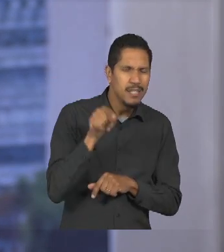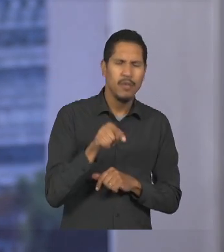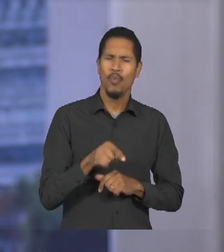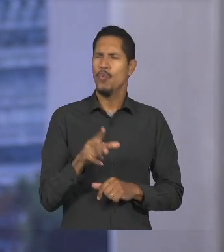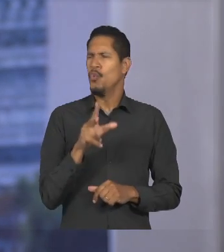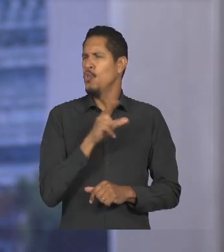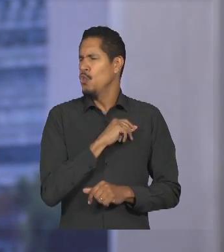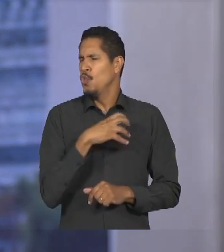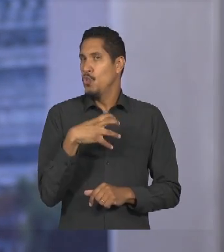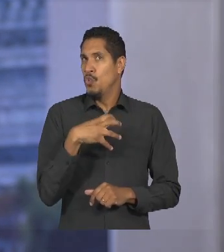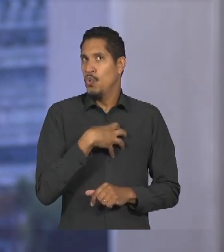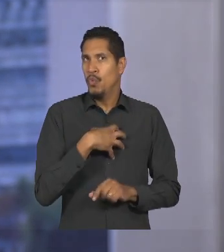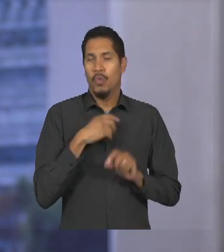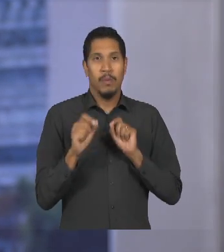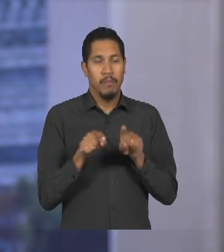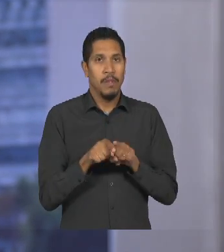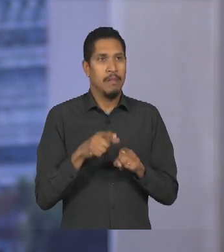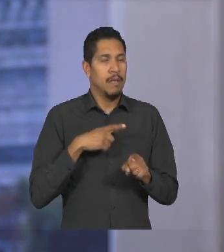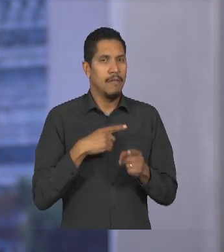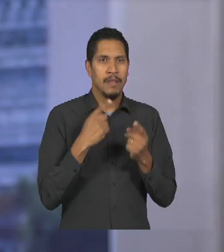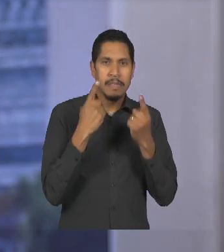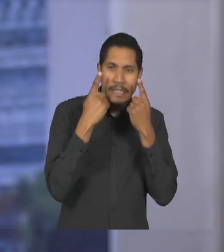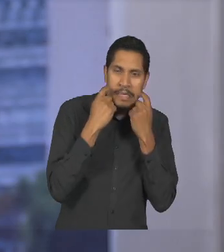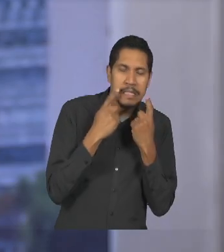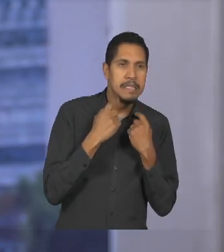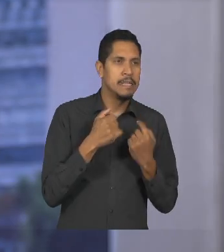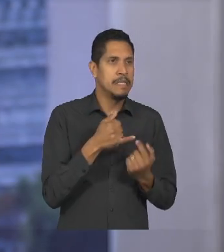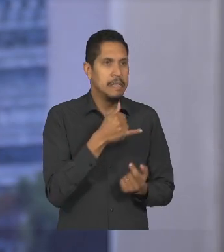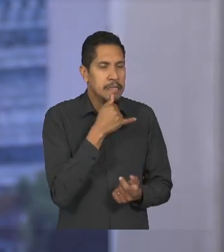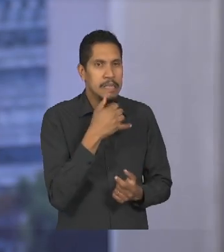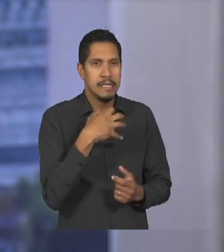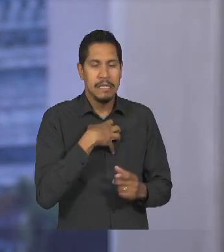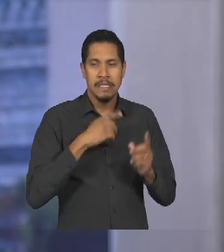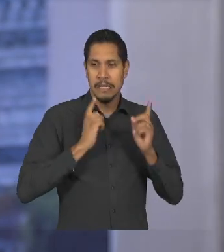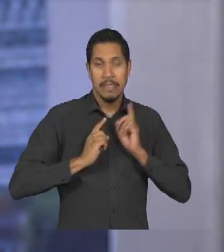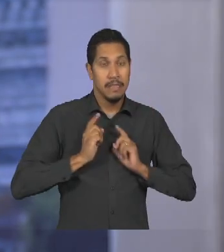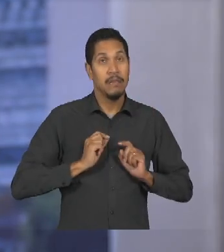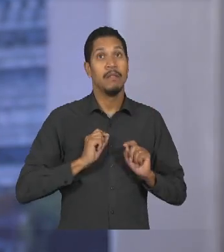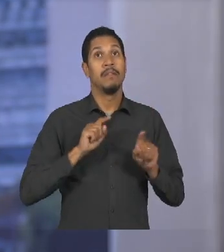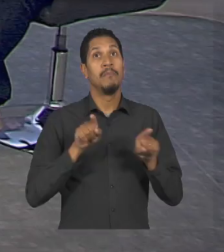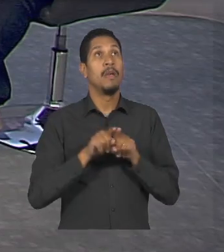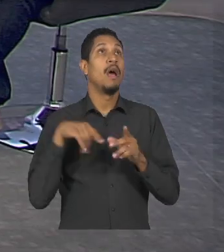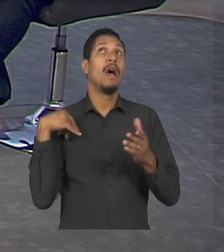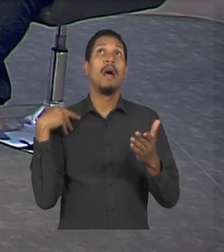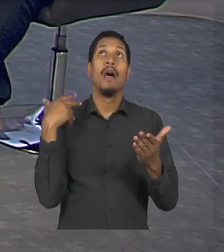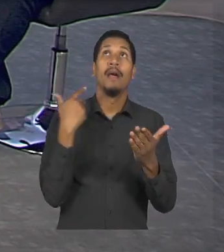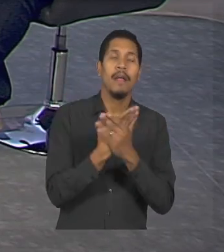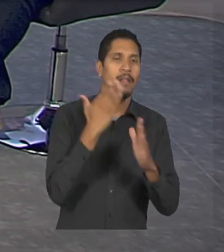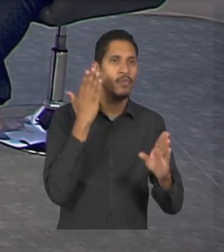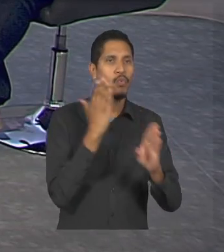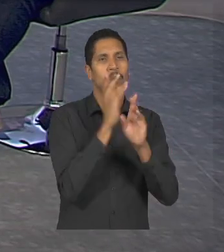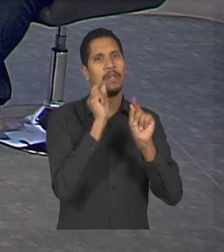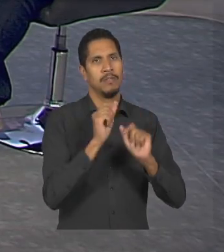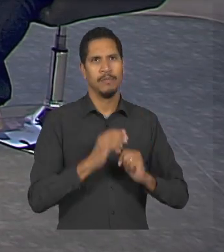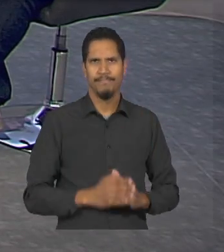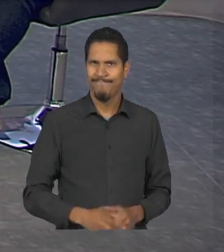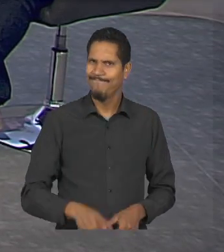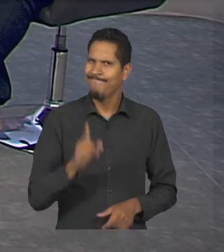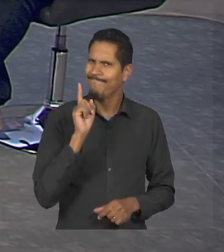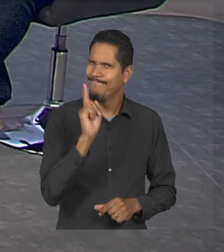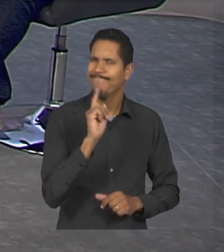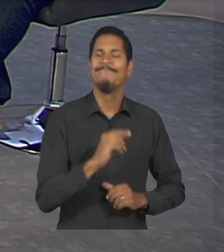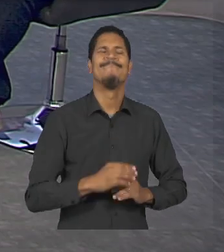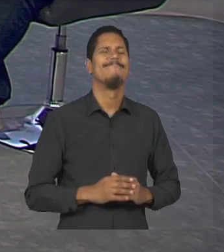de tristeza de choro de depressão e tudo mais até esclarecer se a situação então